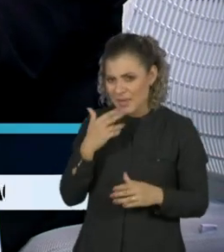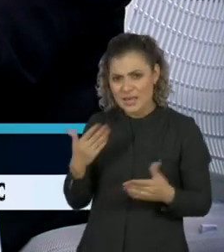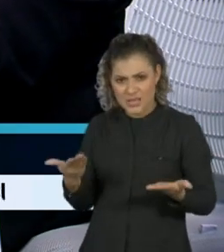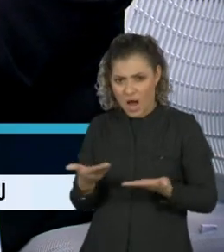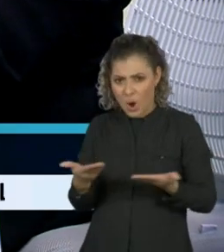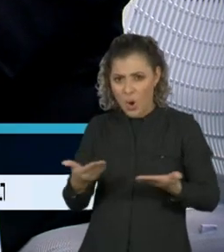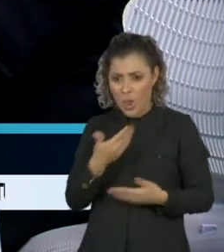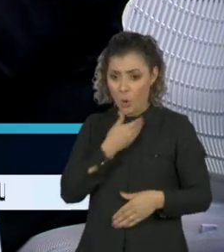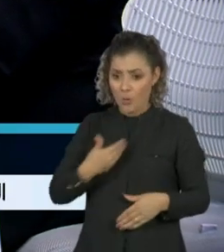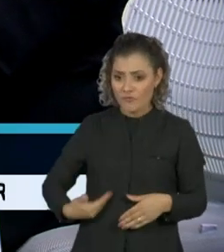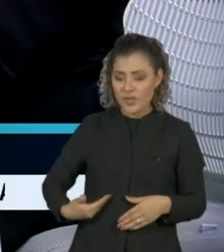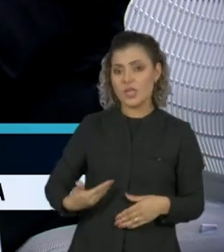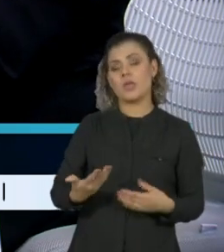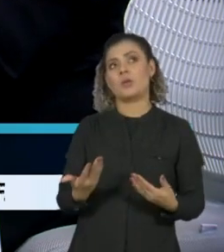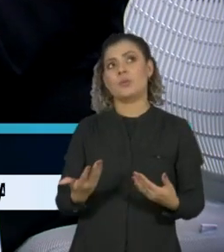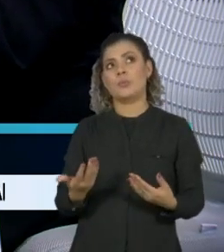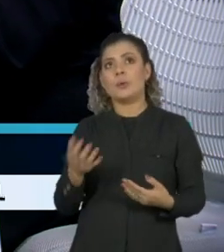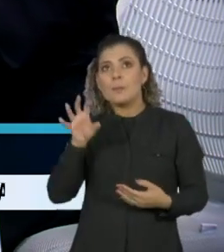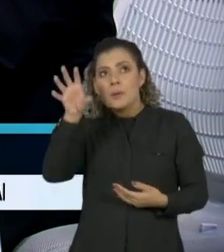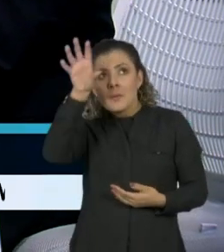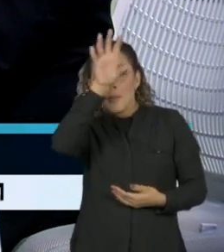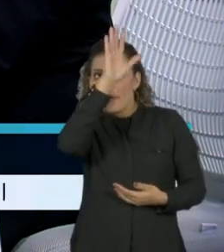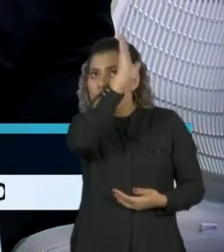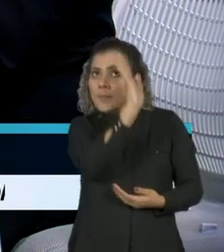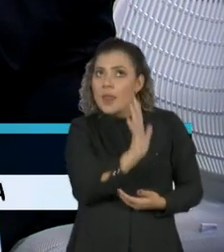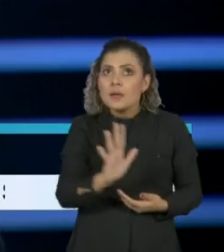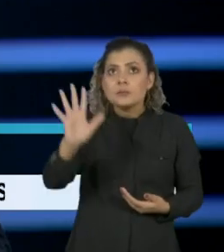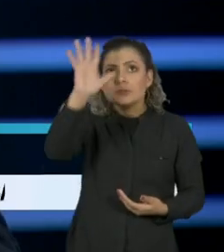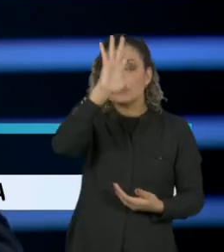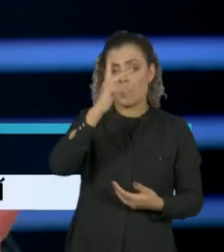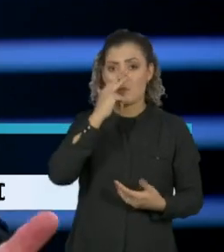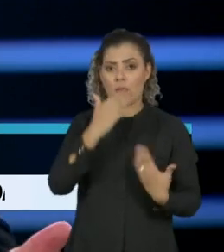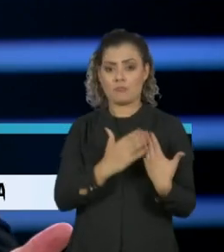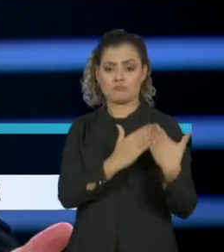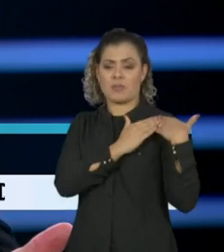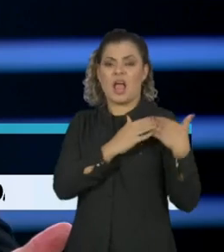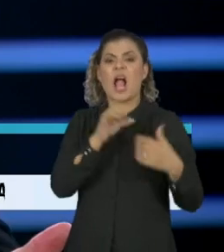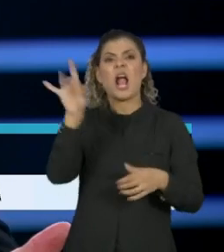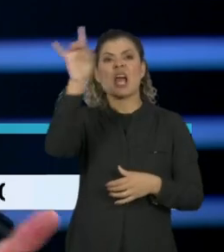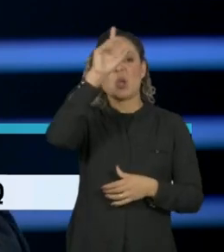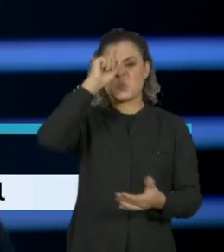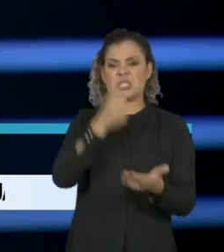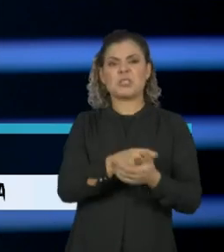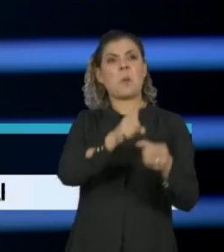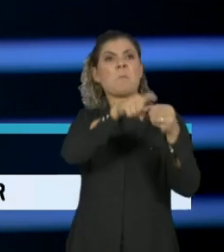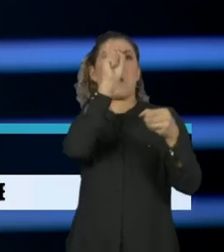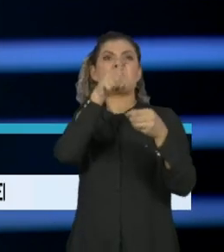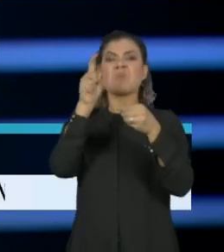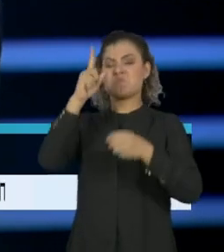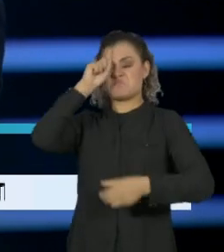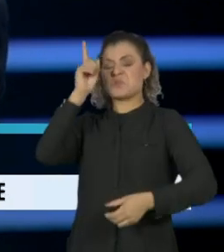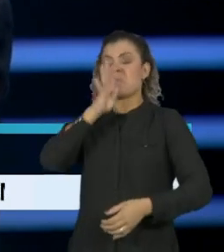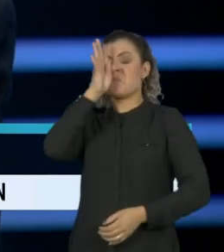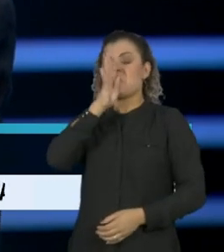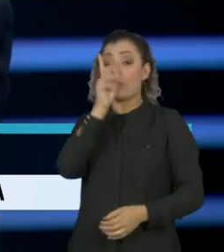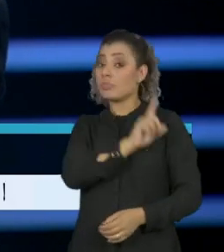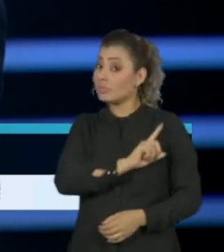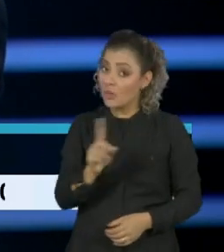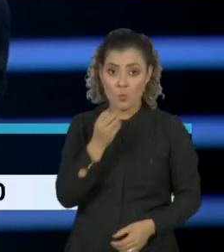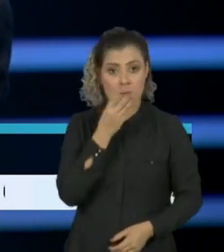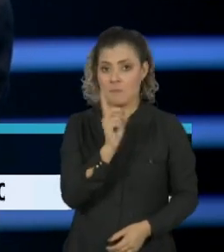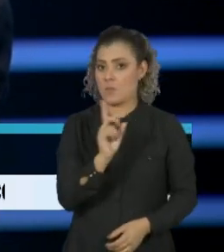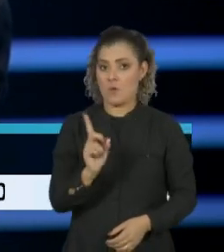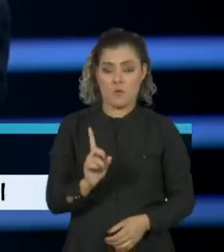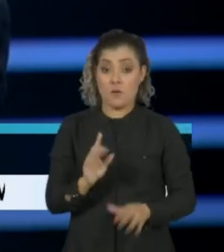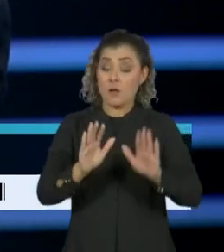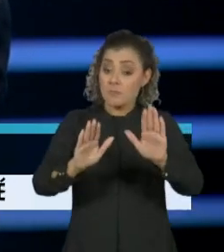governadores acabam assumindo de forma autônoma essa política, mas dentro de um cenário